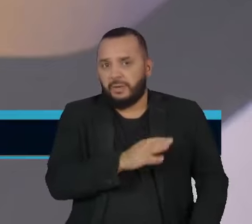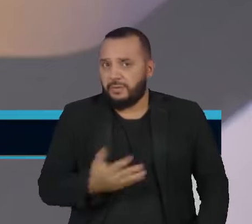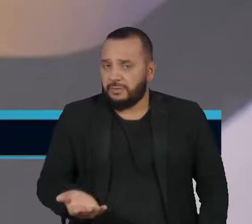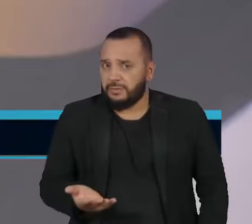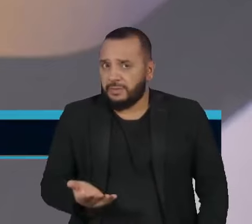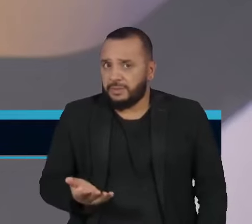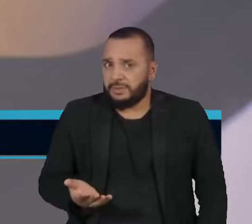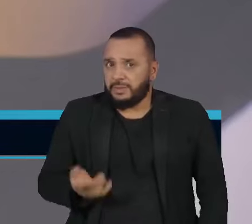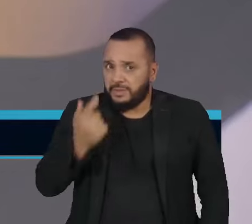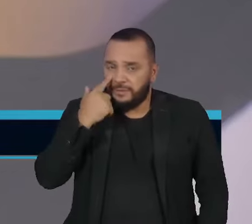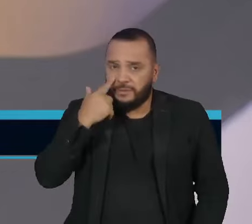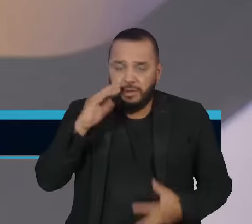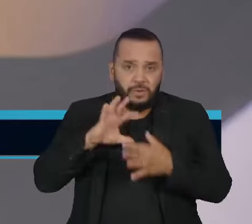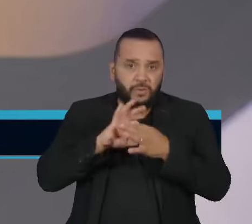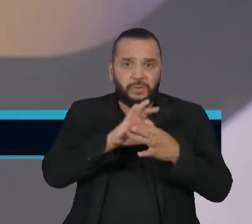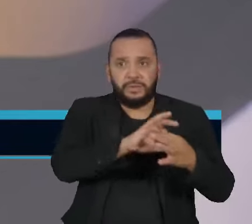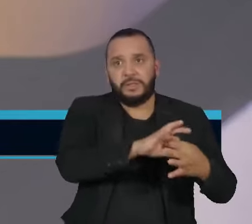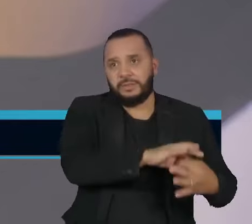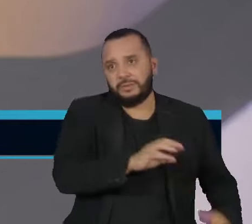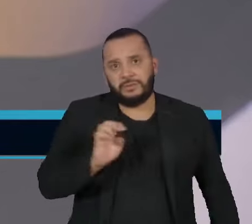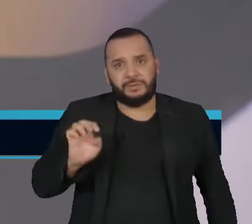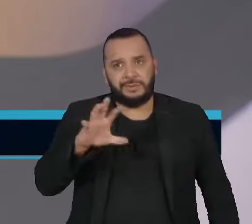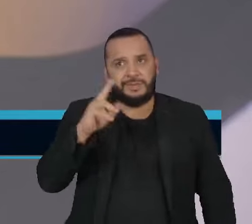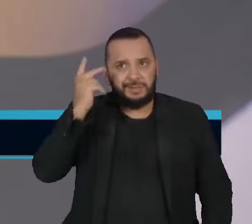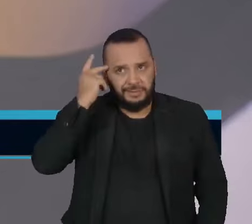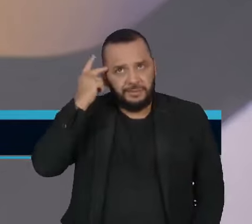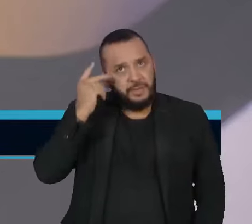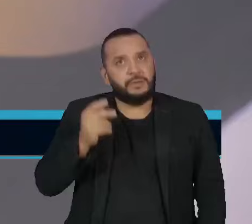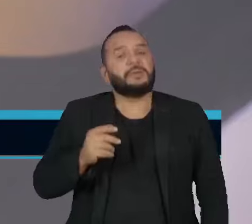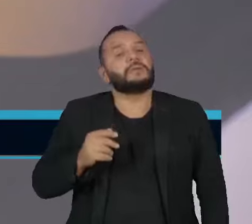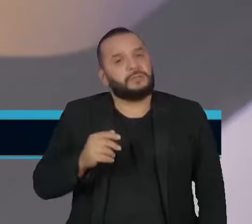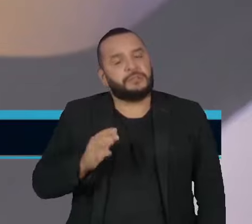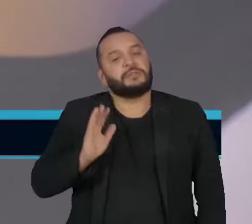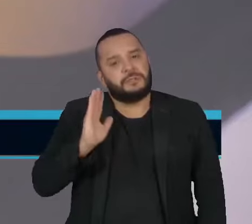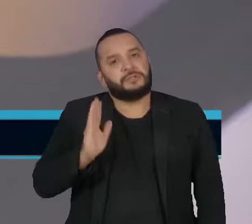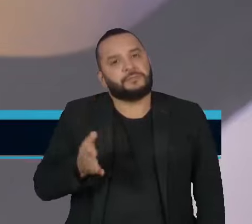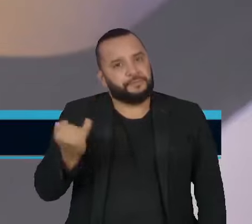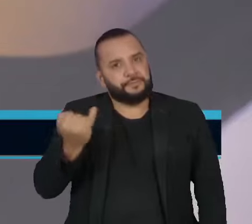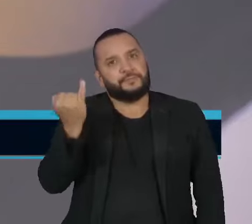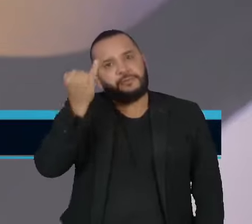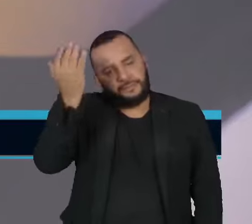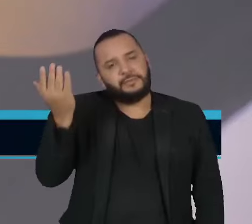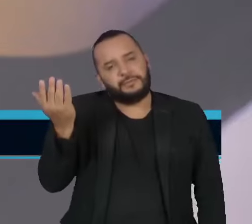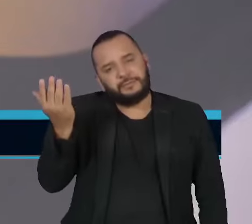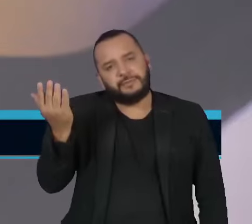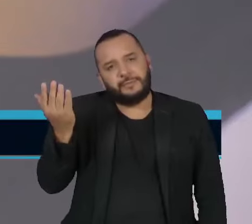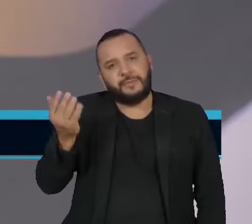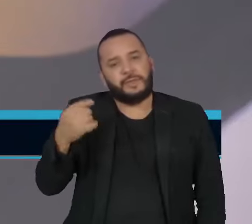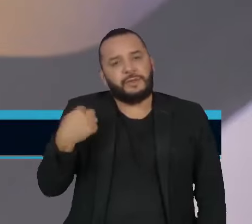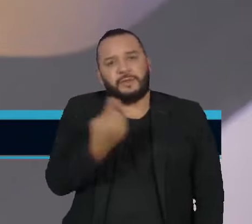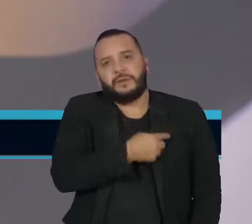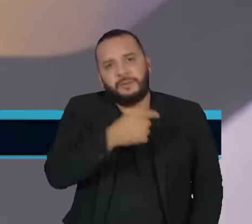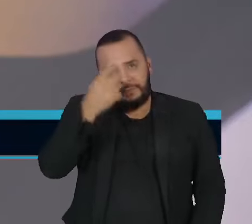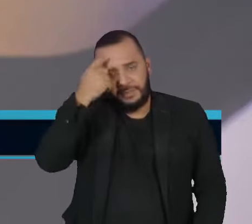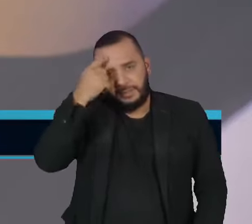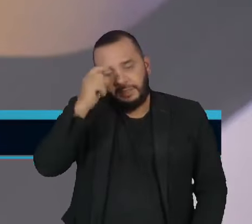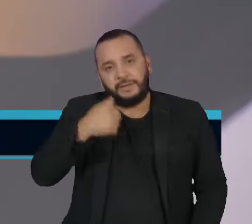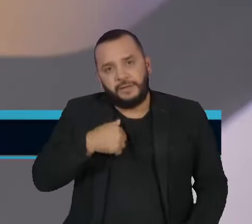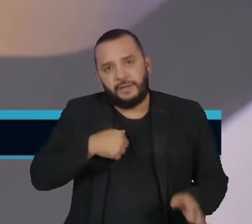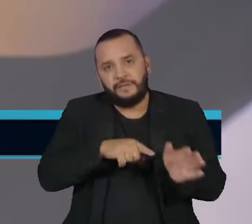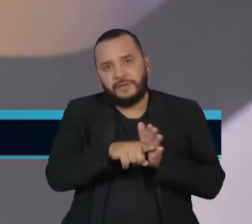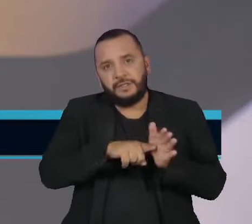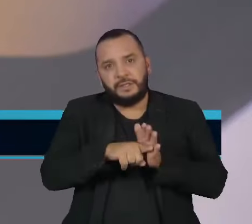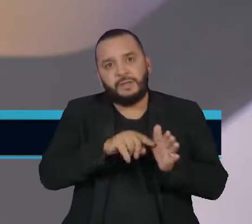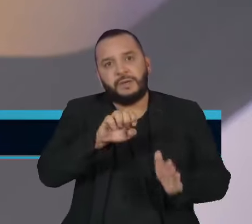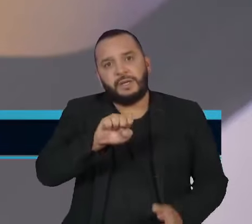a gente olhar para o contexto do Estado de São Paulo agora, isso já seria bastante relevante. Se a gente pensar na Operação Escudo, que